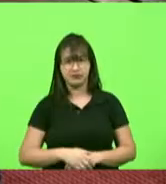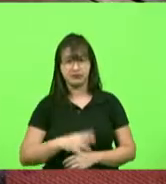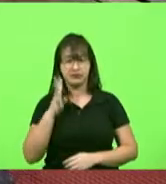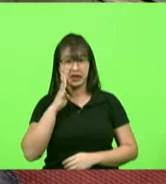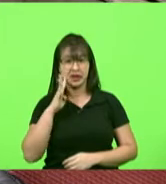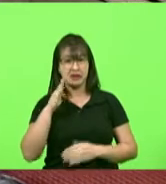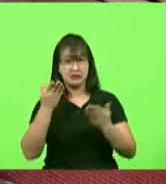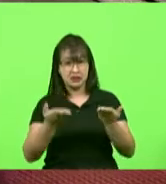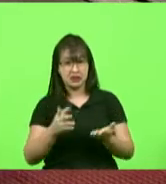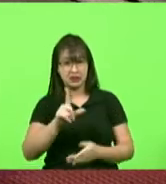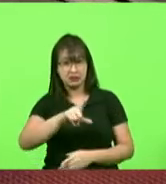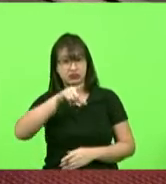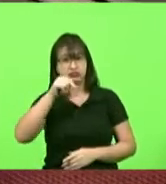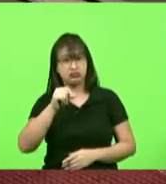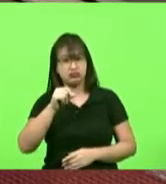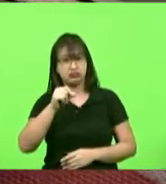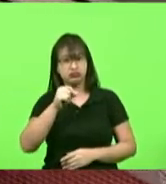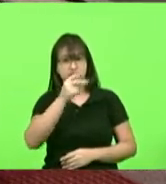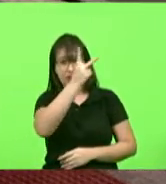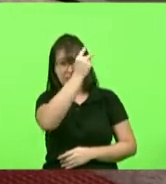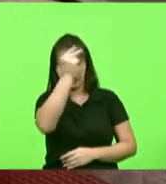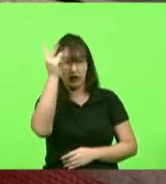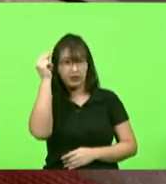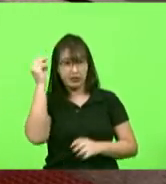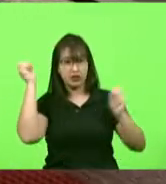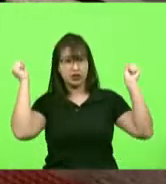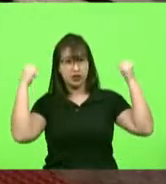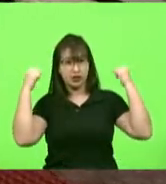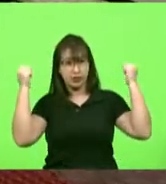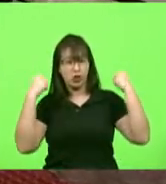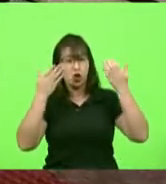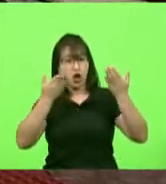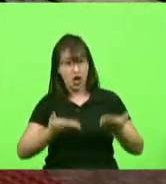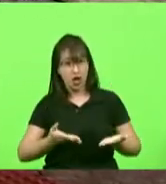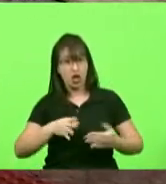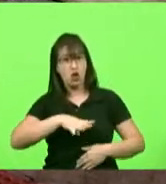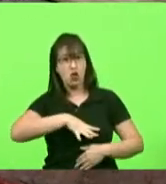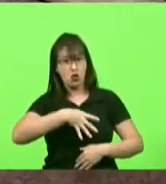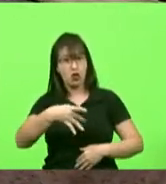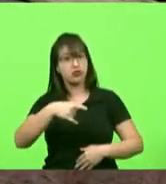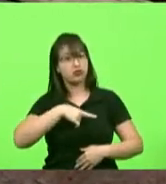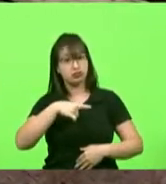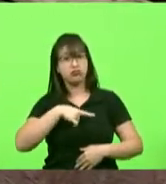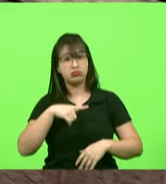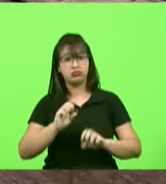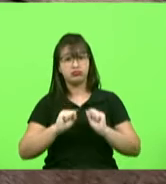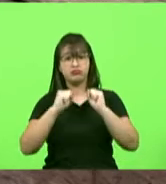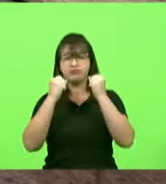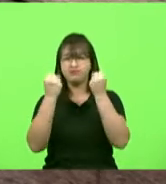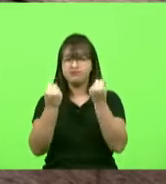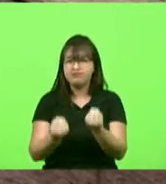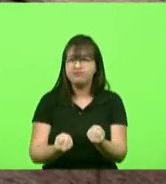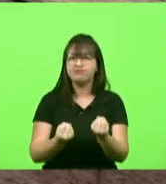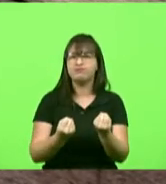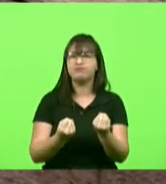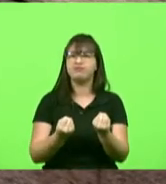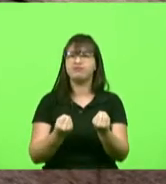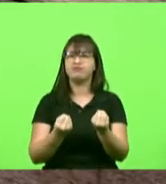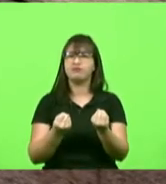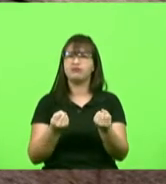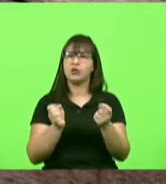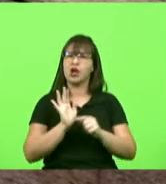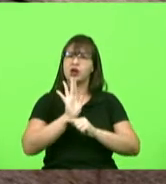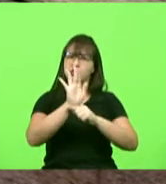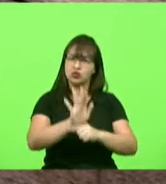Chapecó que tem feito um excelente trabalho e tem sido muito corajoso na defesa dessa oportunidade das pessoas